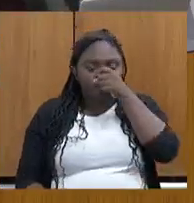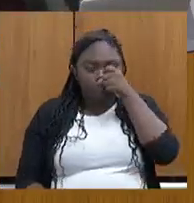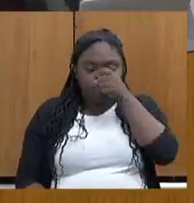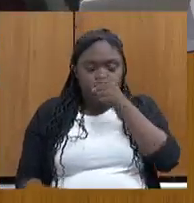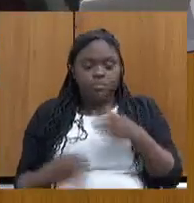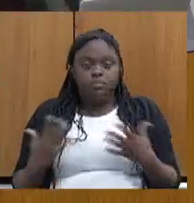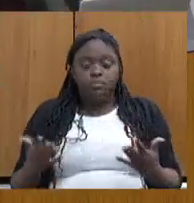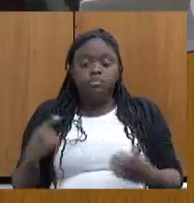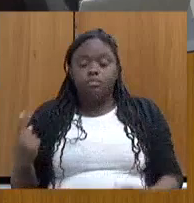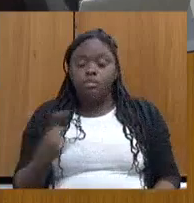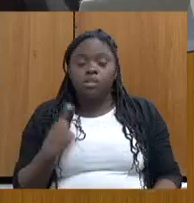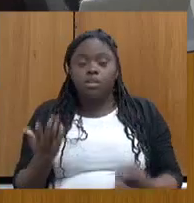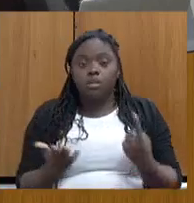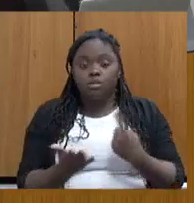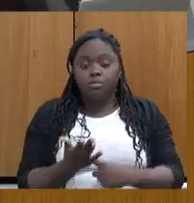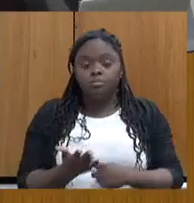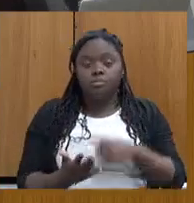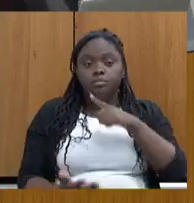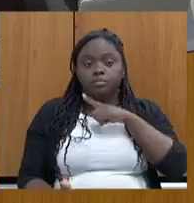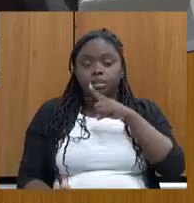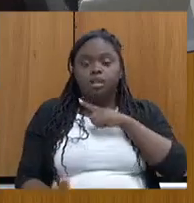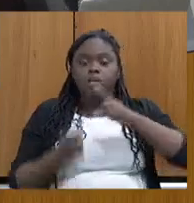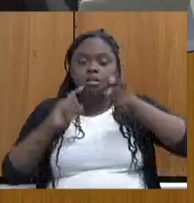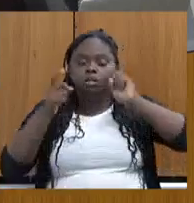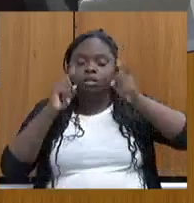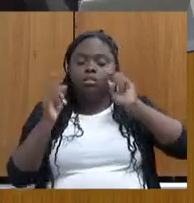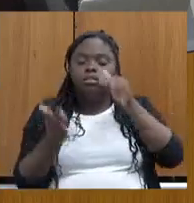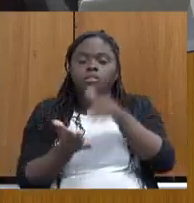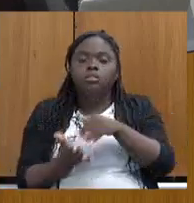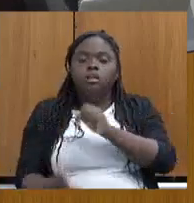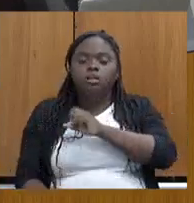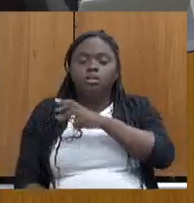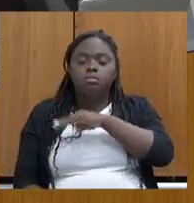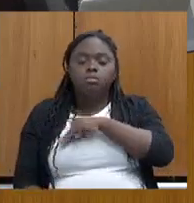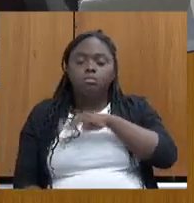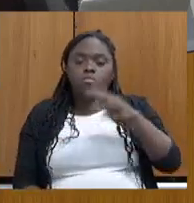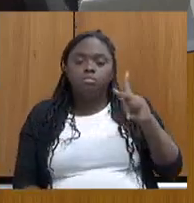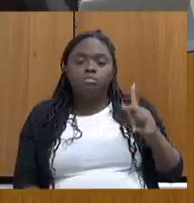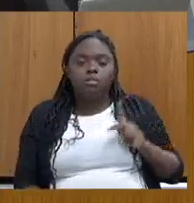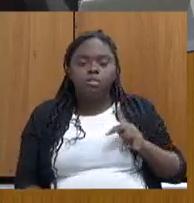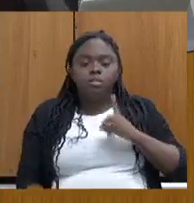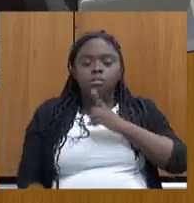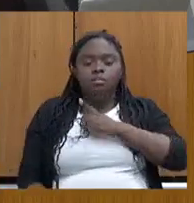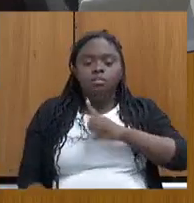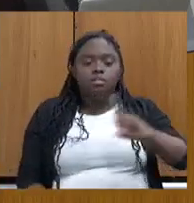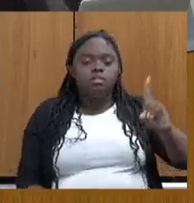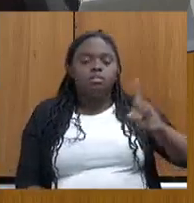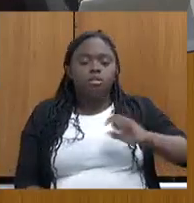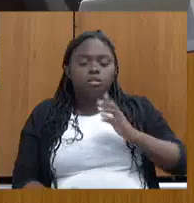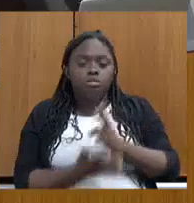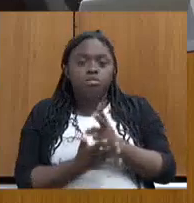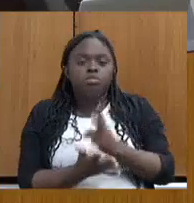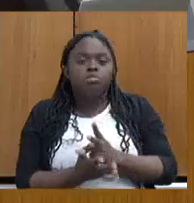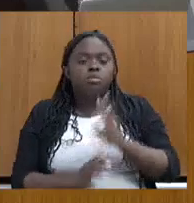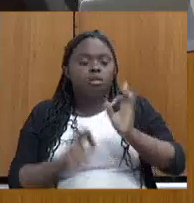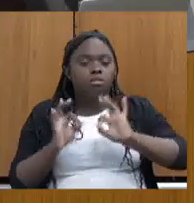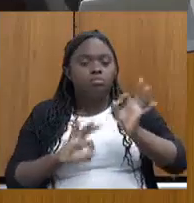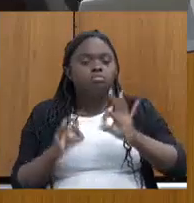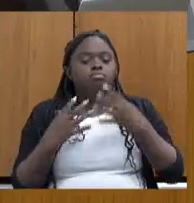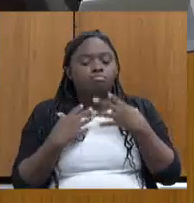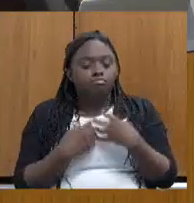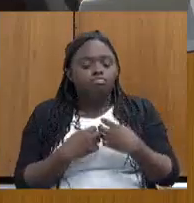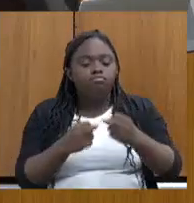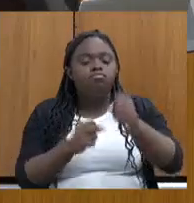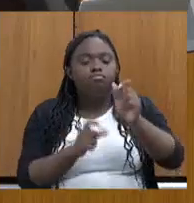Nós nos comprometemos, em uma reunião até com o Ministério Público, Defensoria, de avançar com um plano para receber os imigrantes,